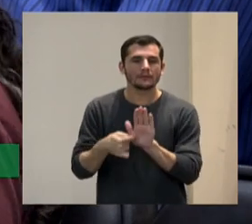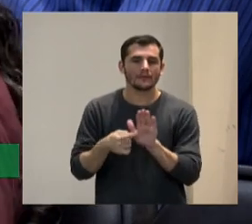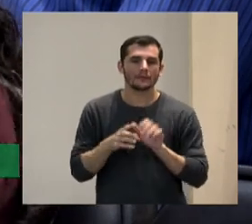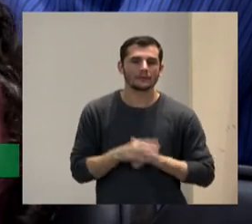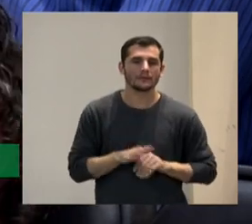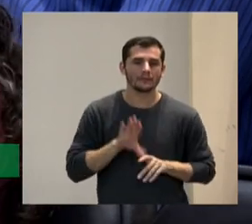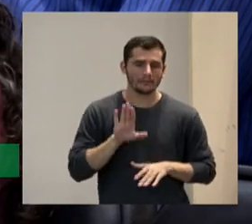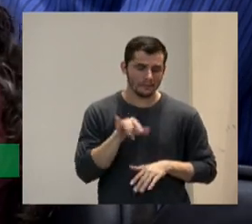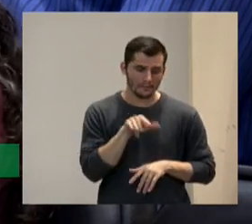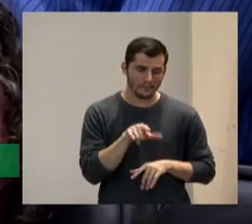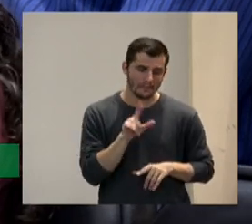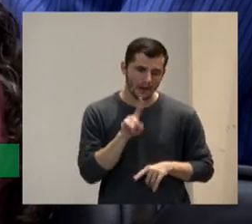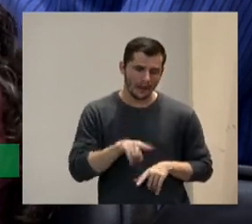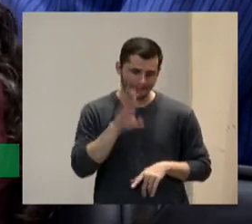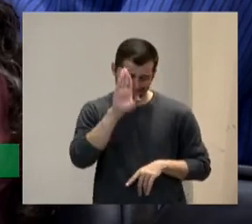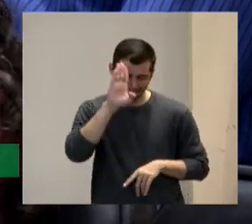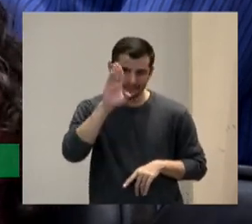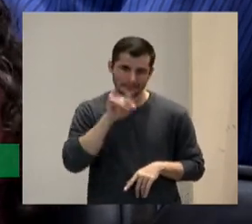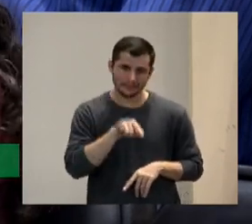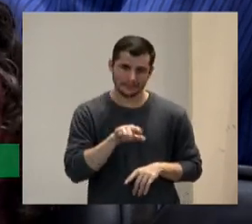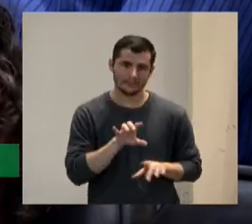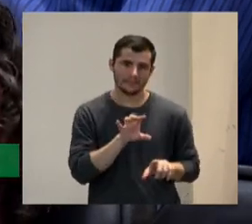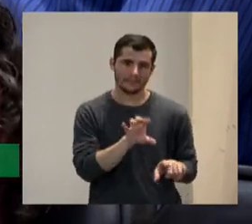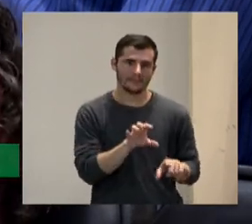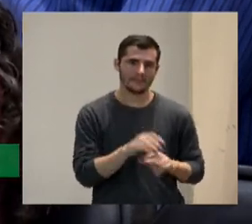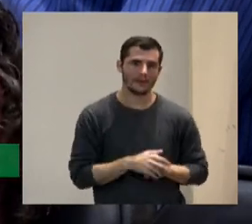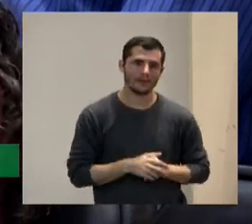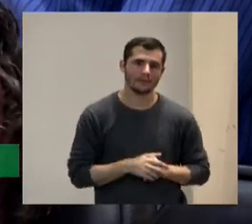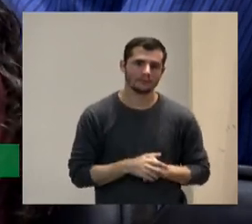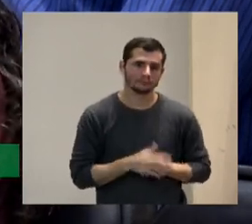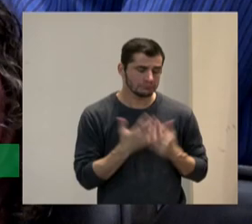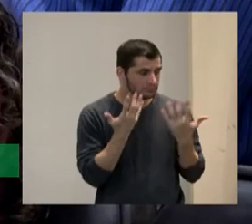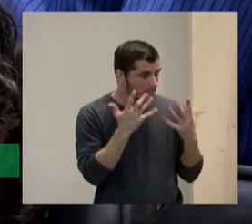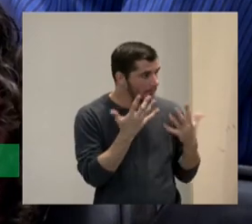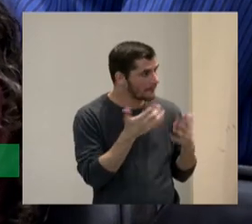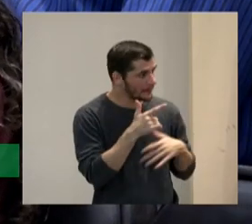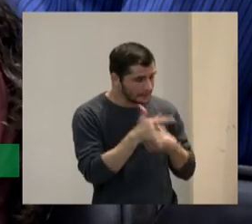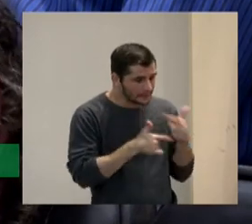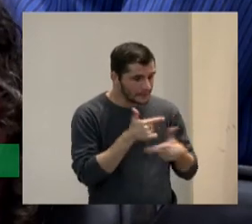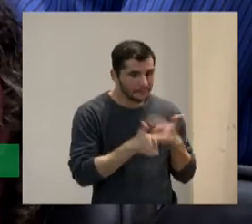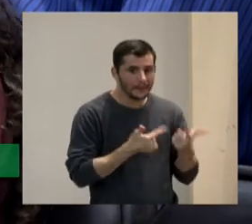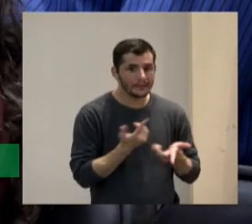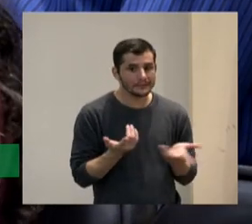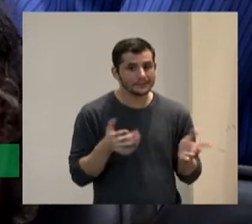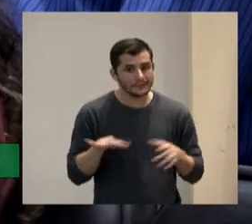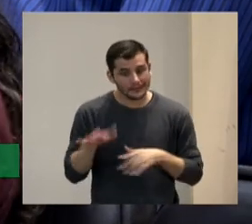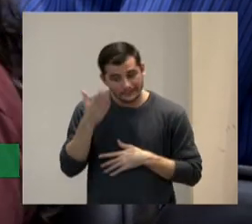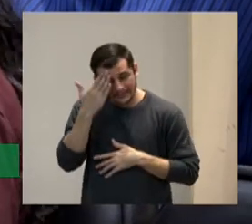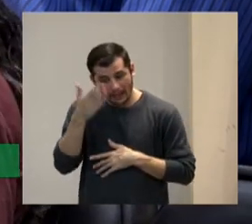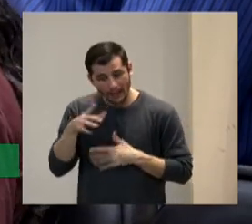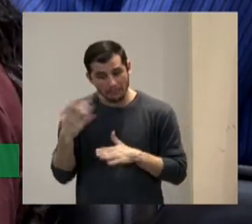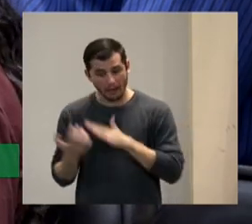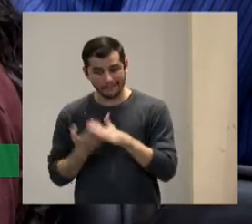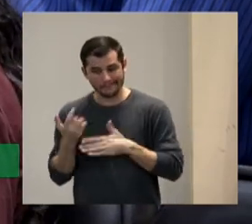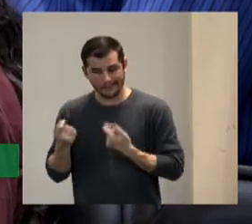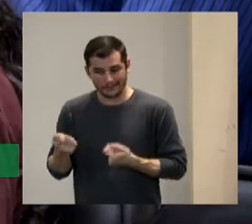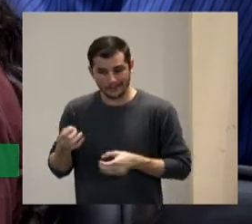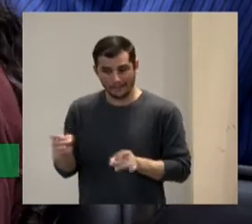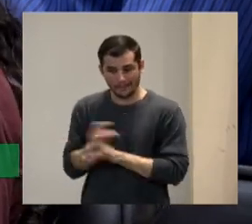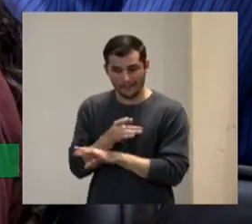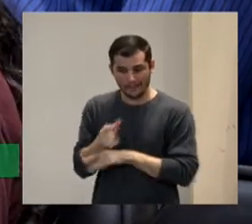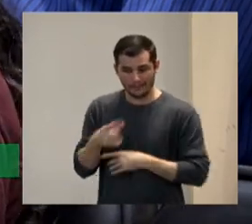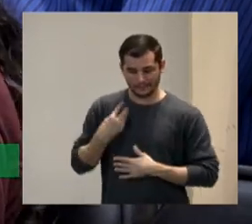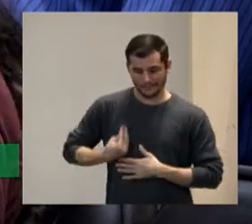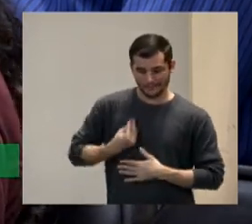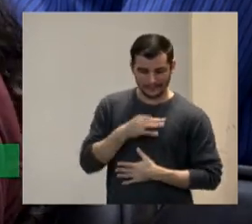mas esse que é o principal para analisar o trabalho só para saber se as empresas estão preparadas para isso mesmo